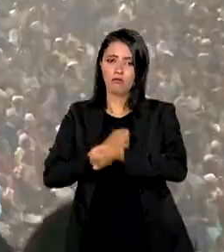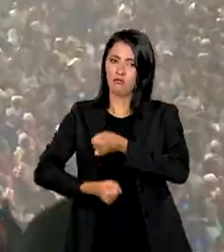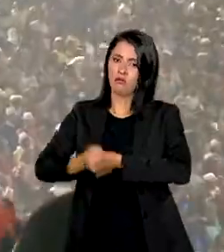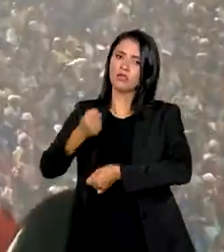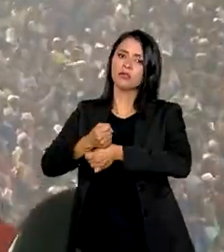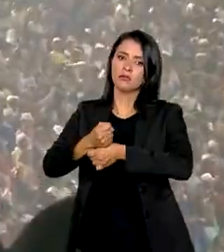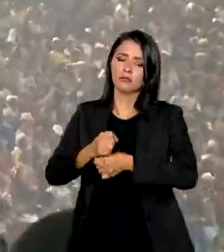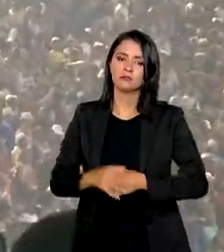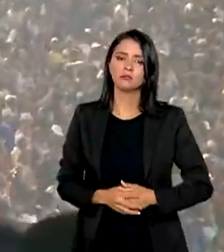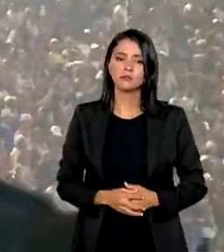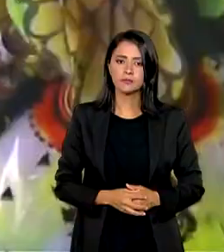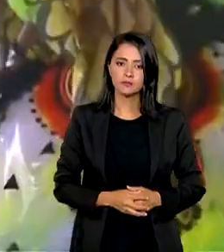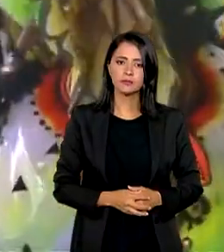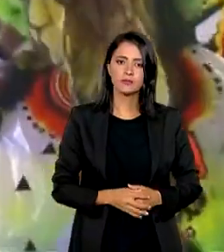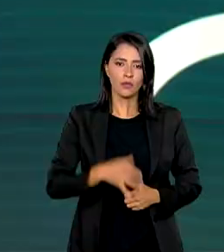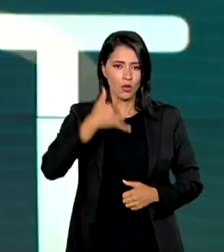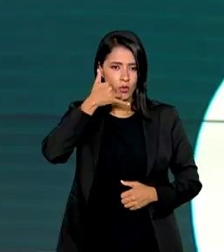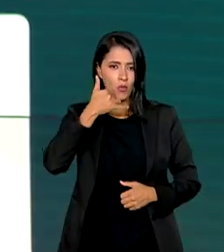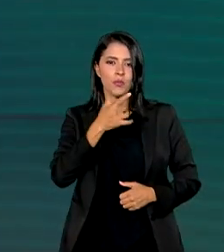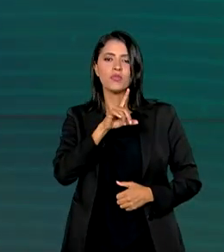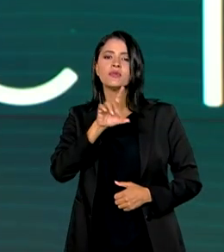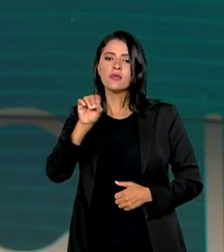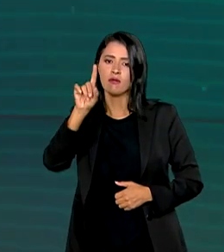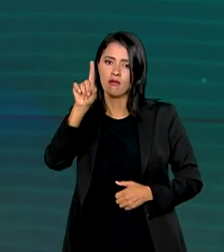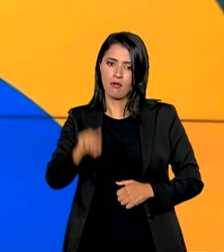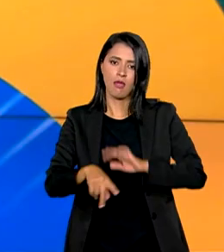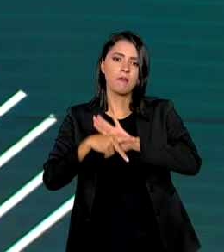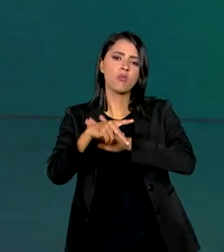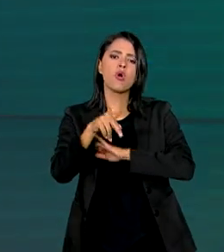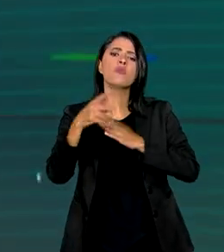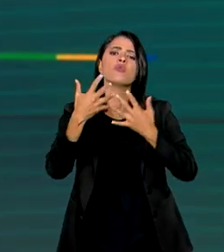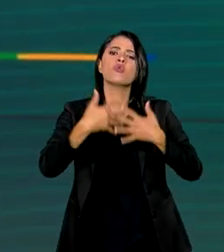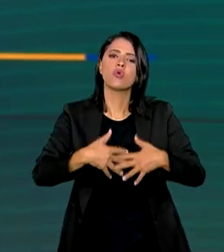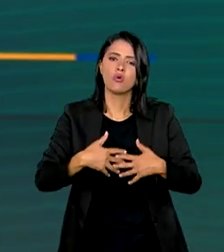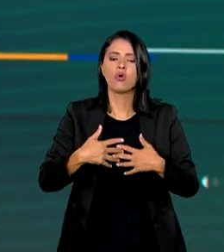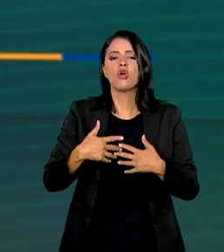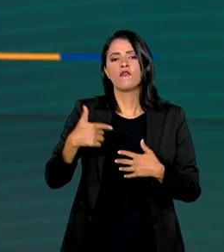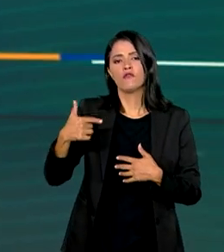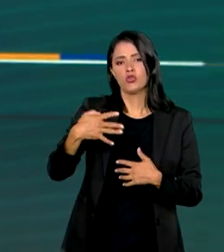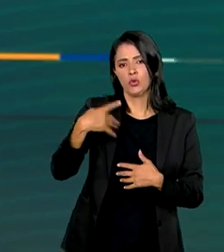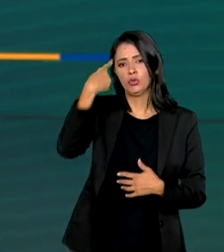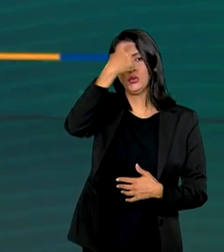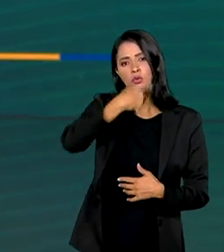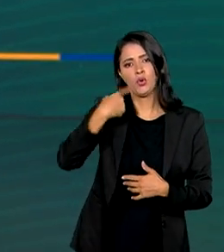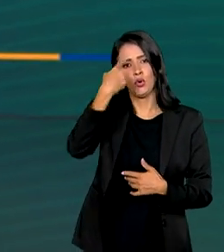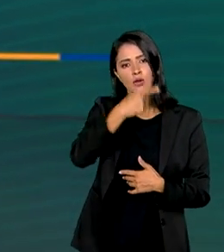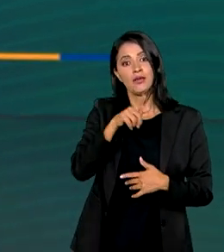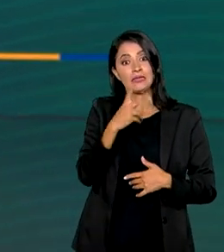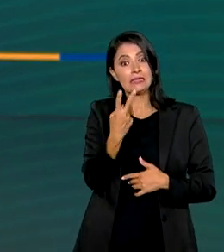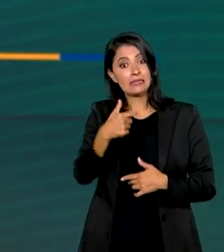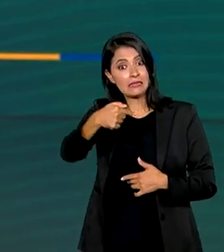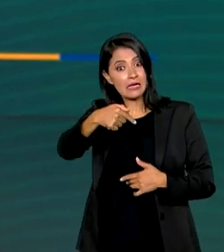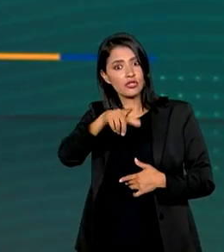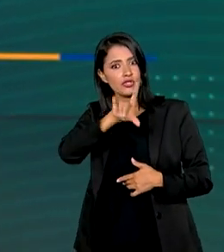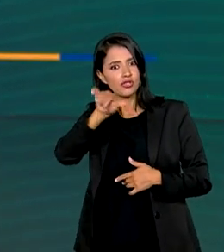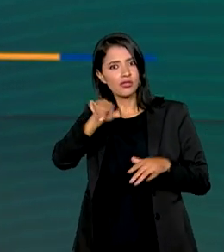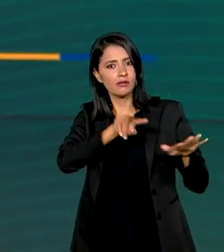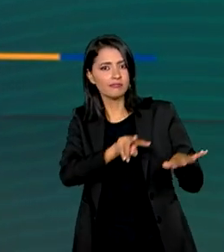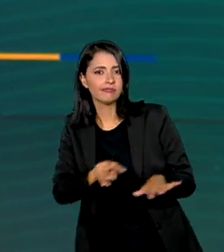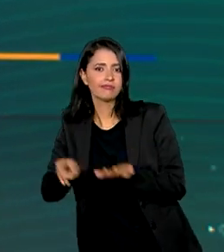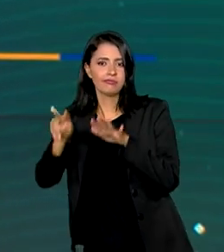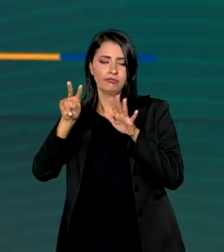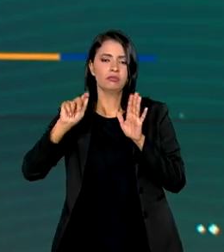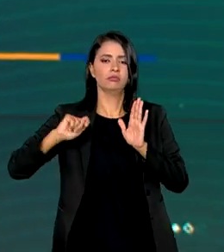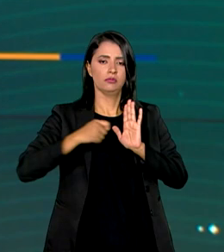passado. O Disque 100 é um serviço que funciona 24 horas por dia, 7 dias da semana e registra